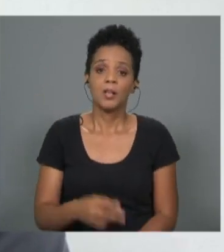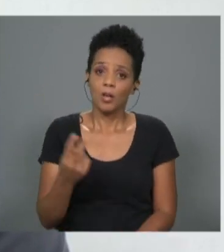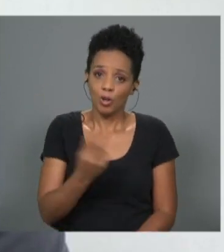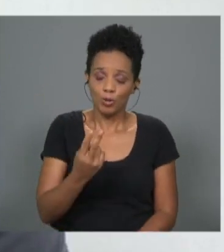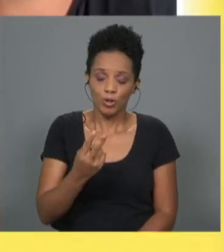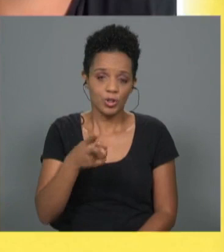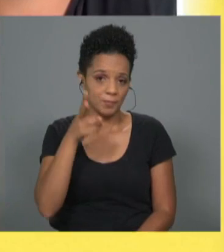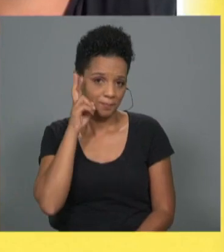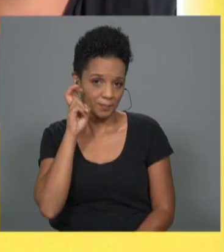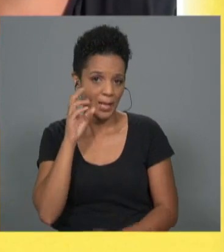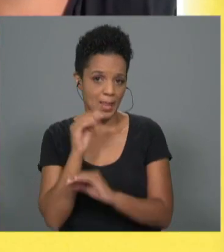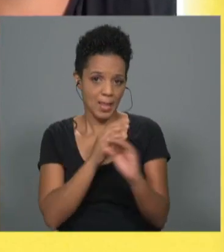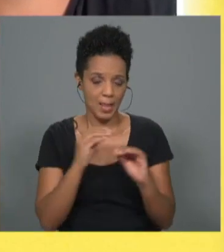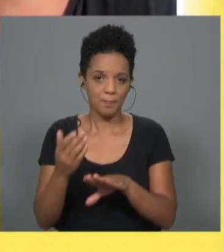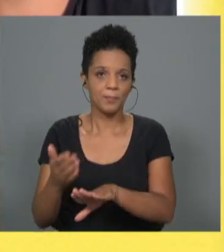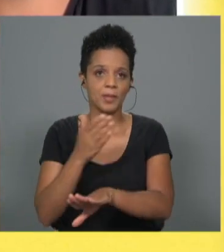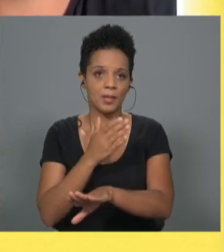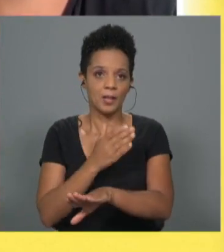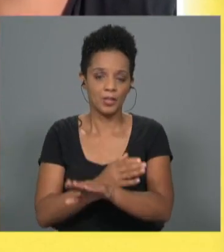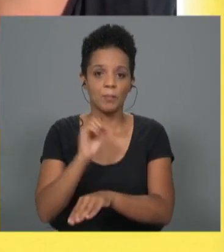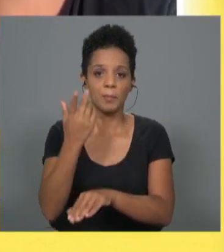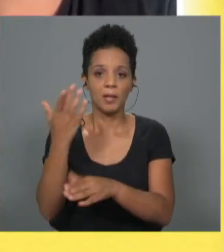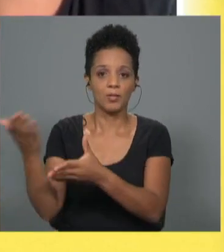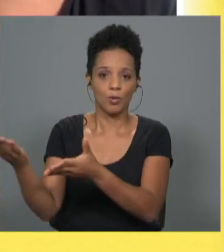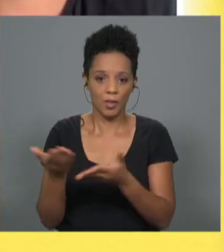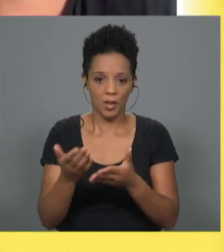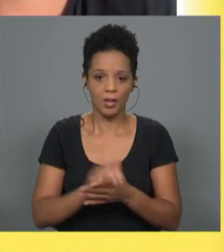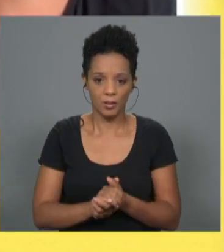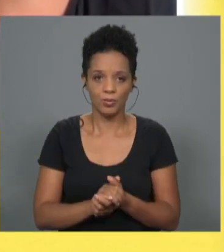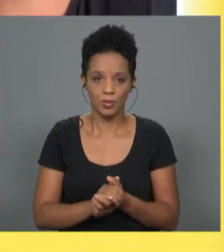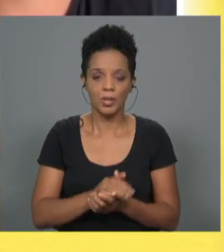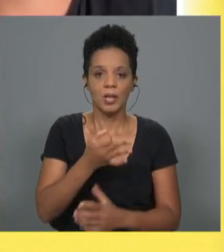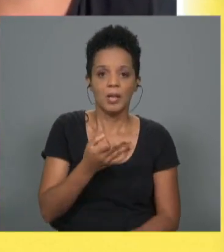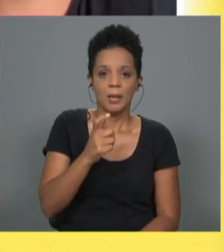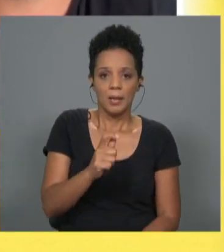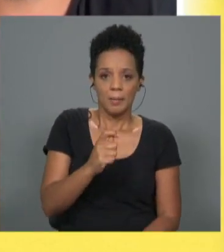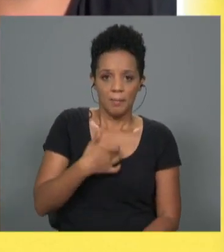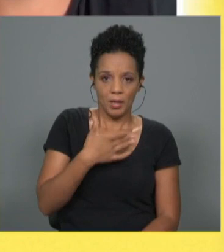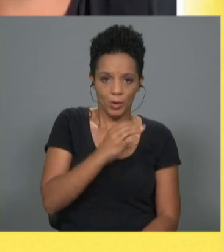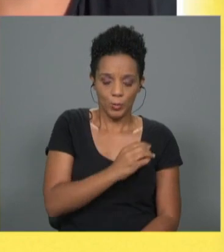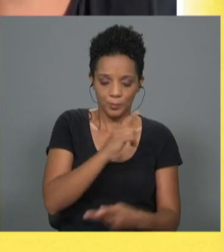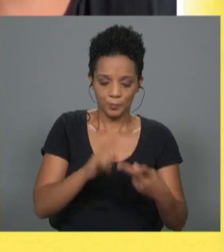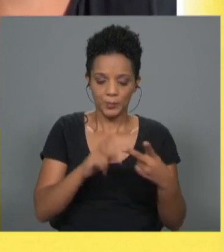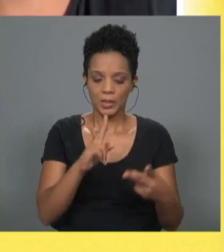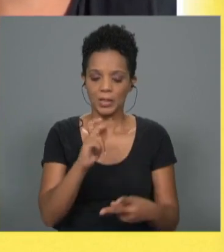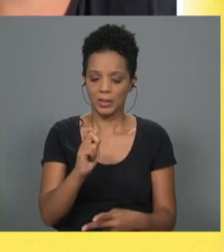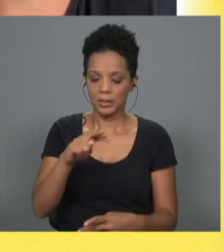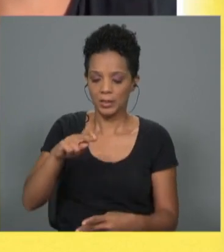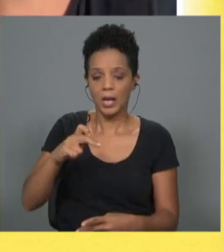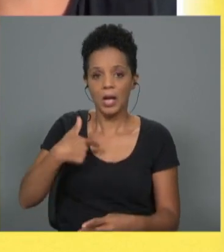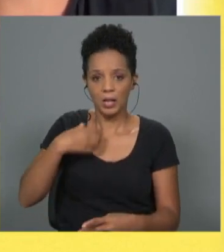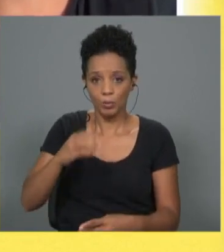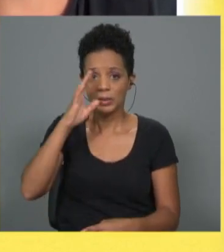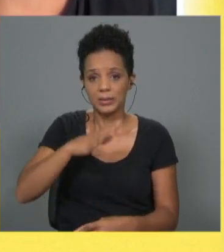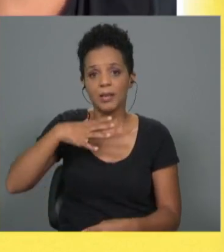ouviram a conversa que nós tivemos na primeira parte com o Pedro e com o Renato, se quiserem podem